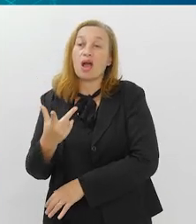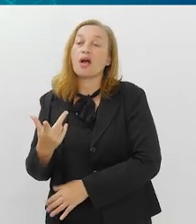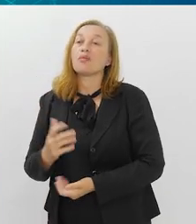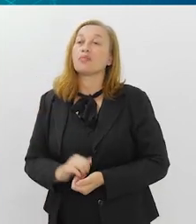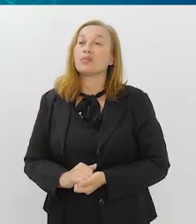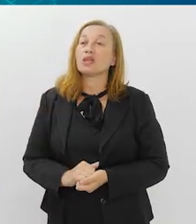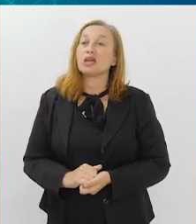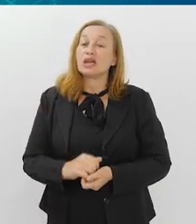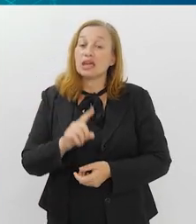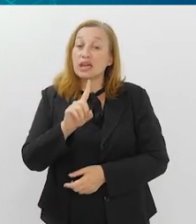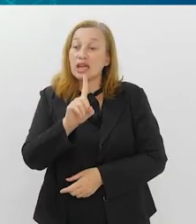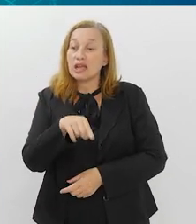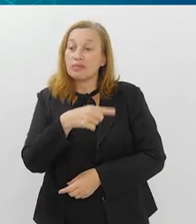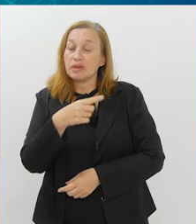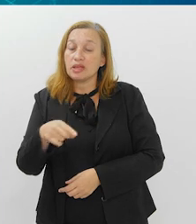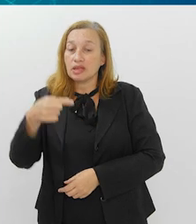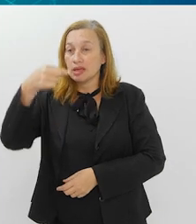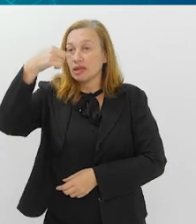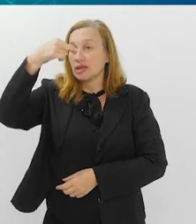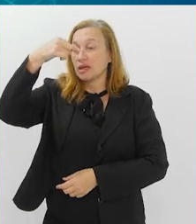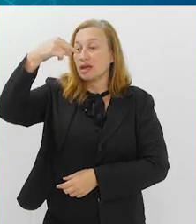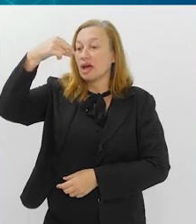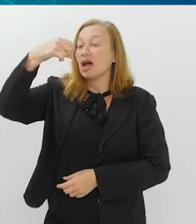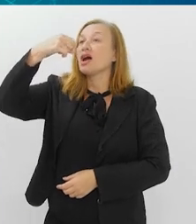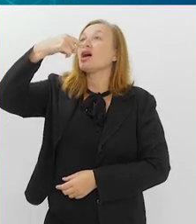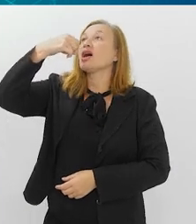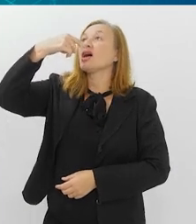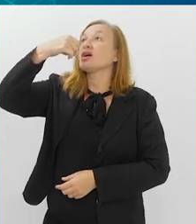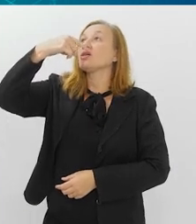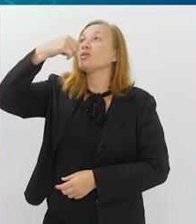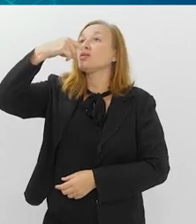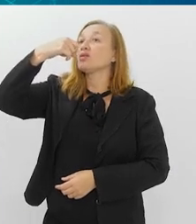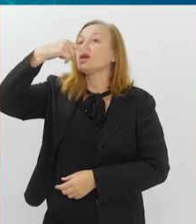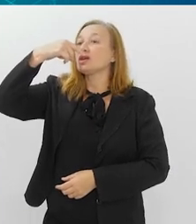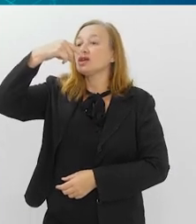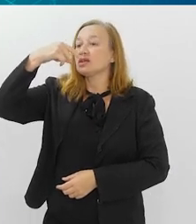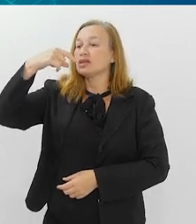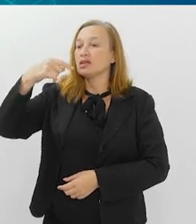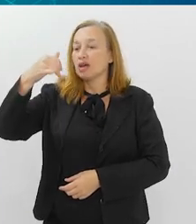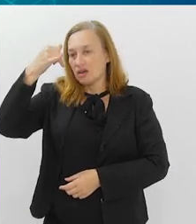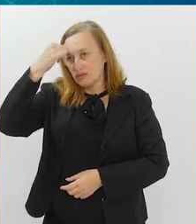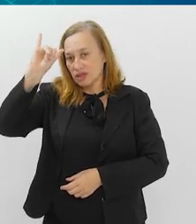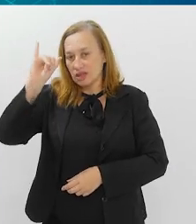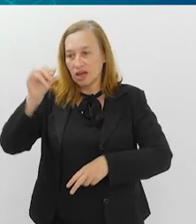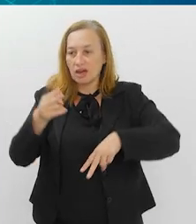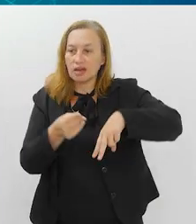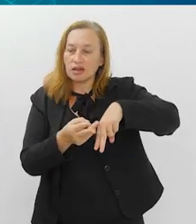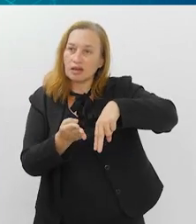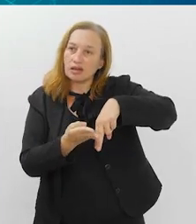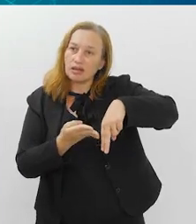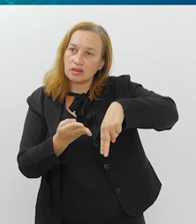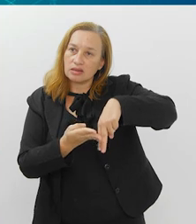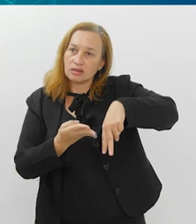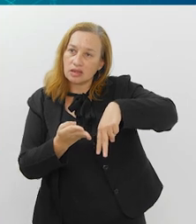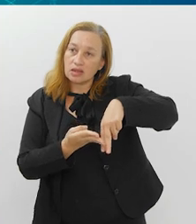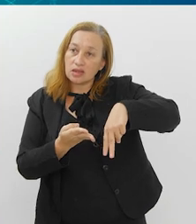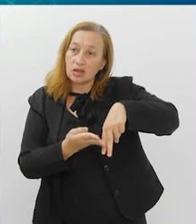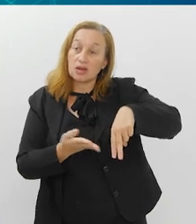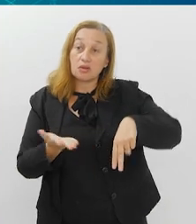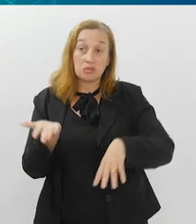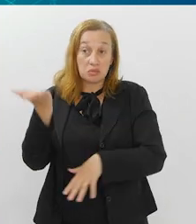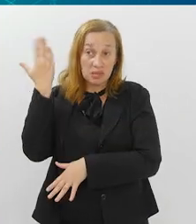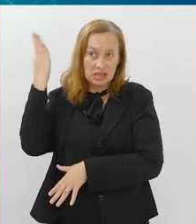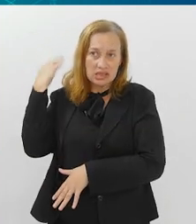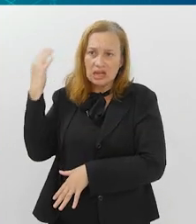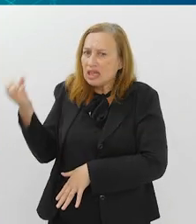poliomielite do Brasil, e só não eliminou em dois países do mundo, a vacina era nova,